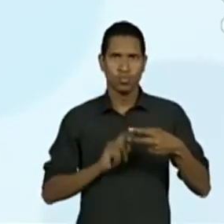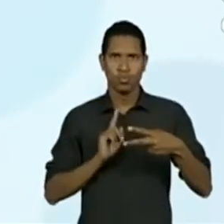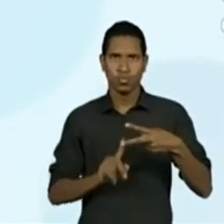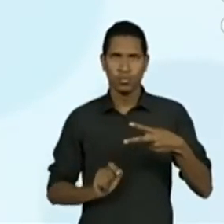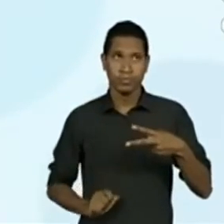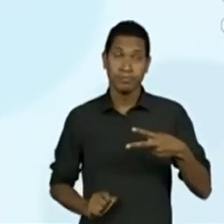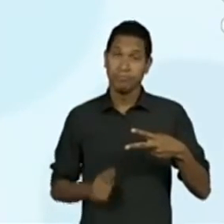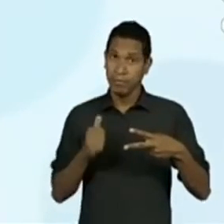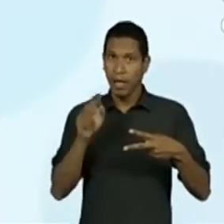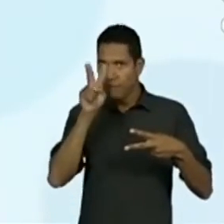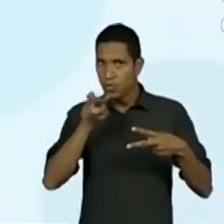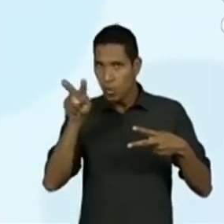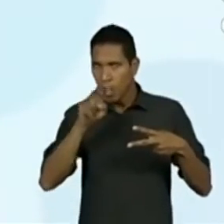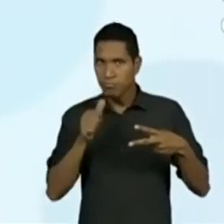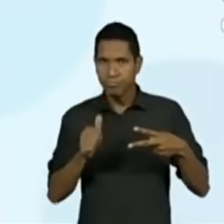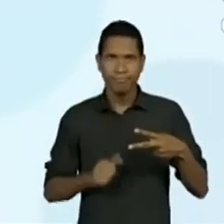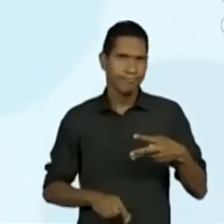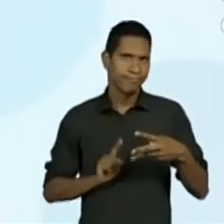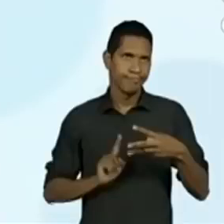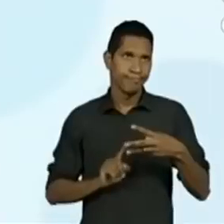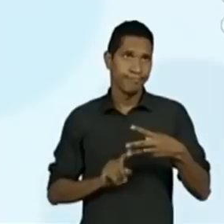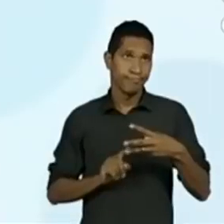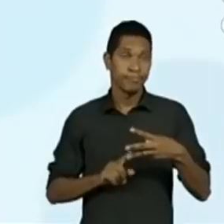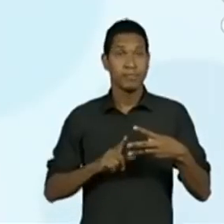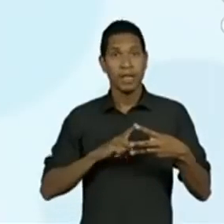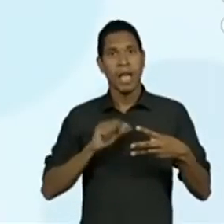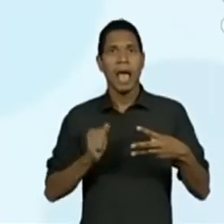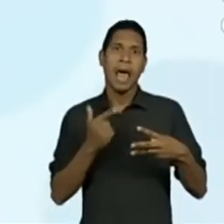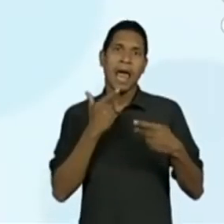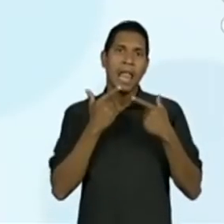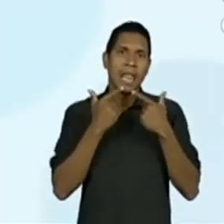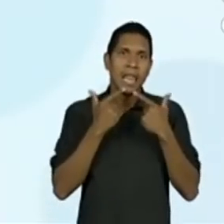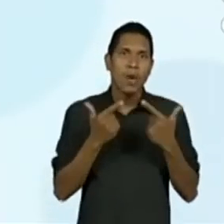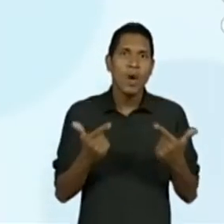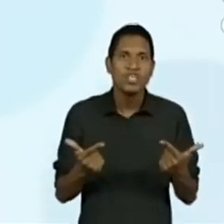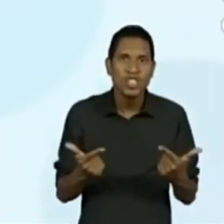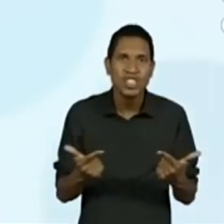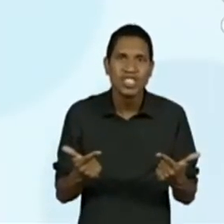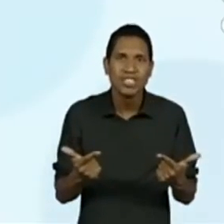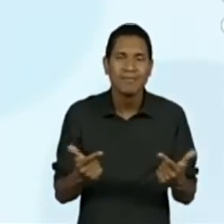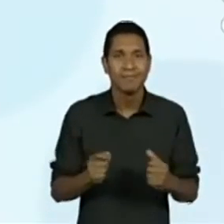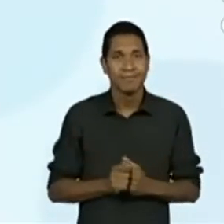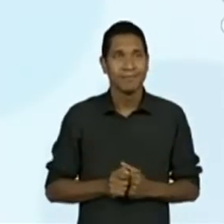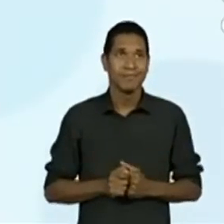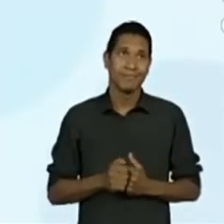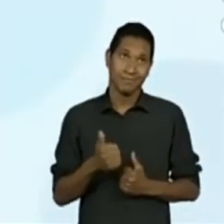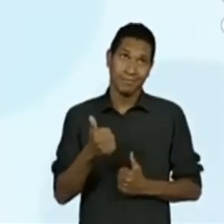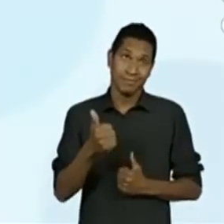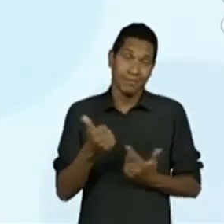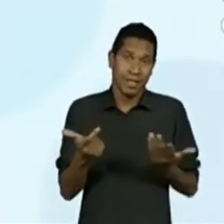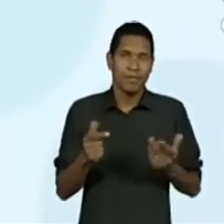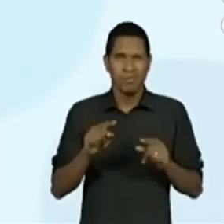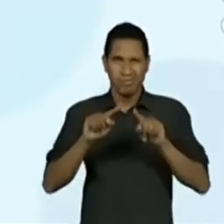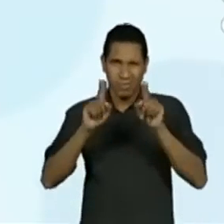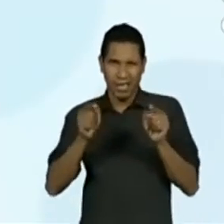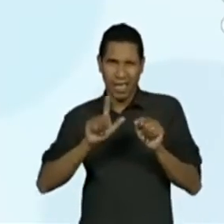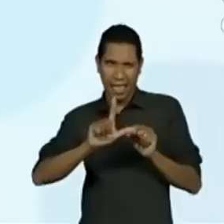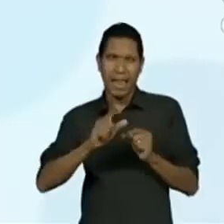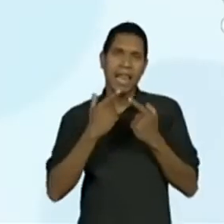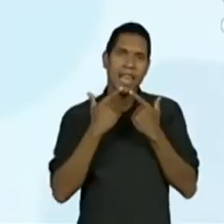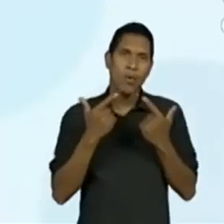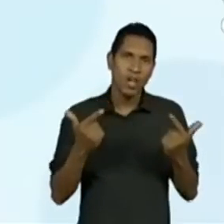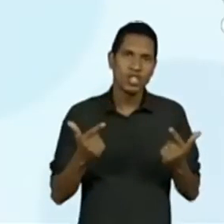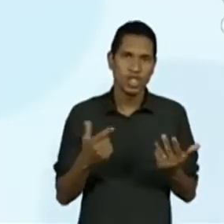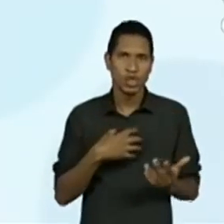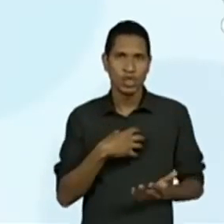aspectos gráficos. E aqui eu tenho a linguagem, né? Eu vou colocar um L aqui só para diferenciar. Chamou bem a